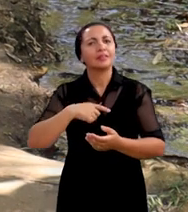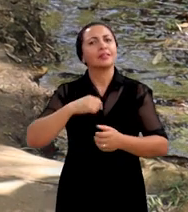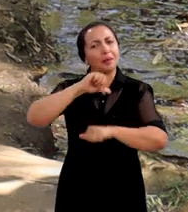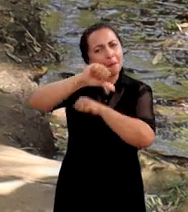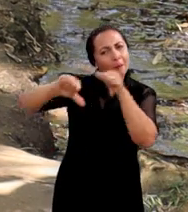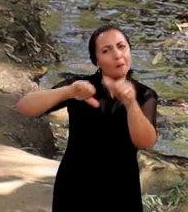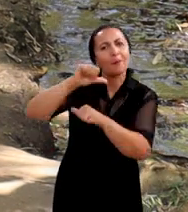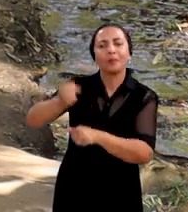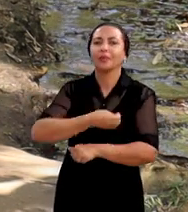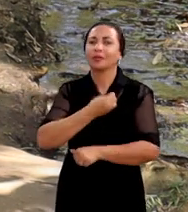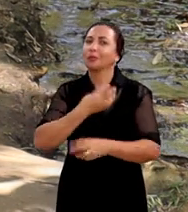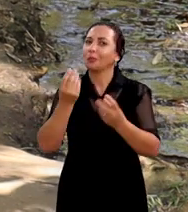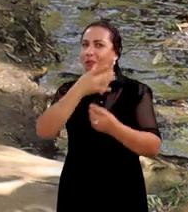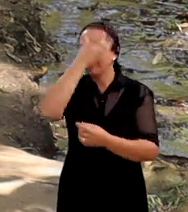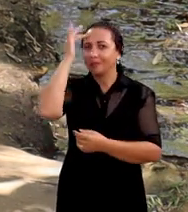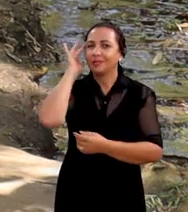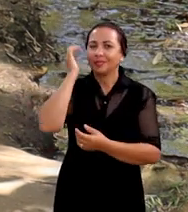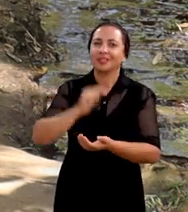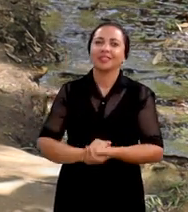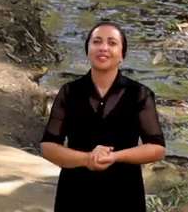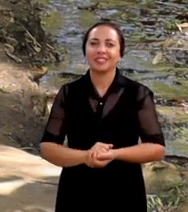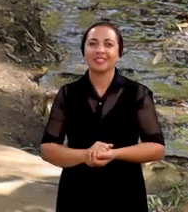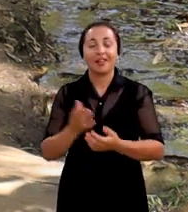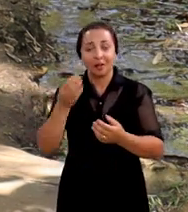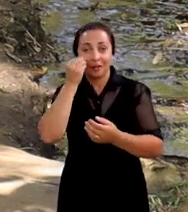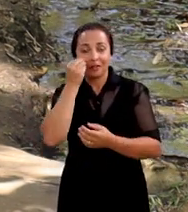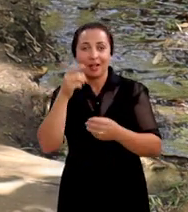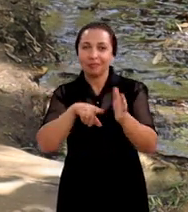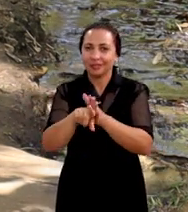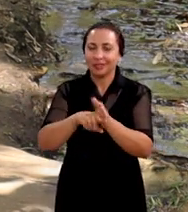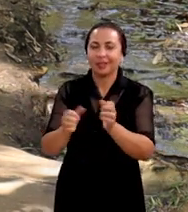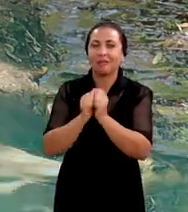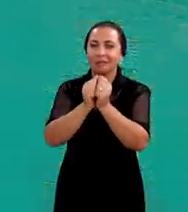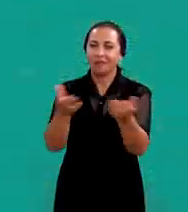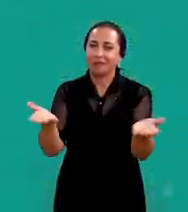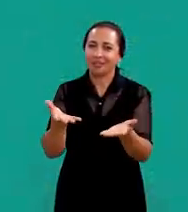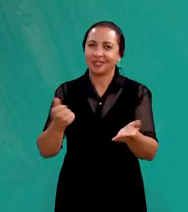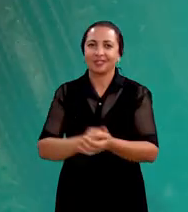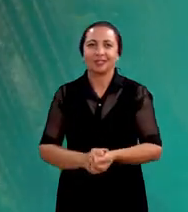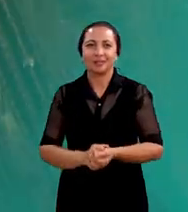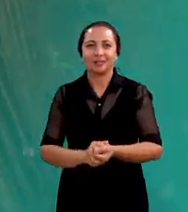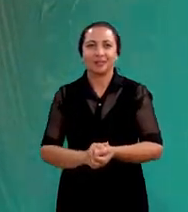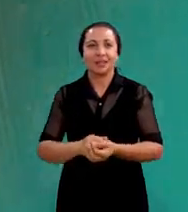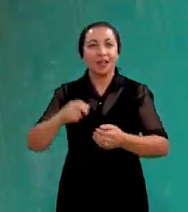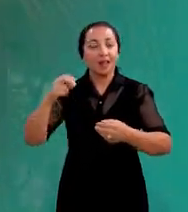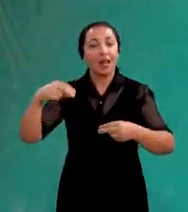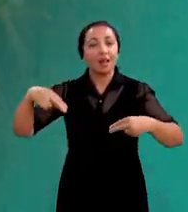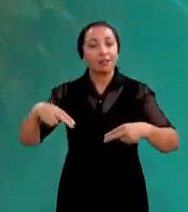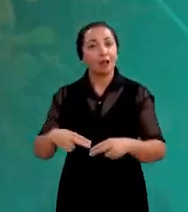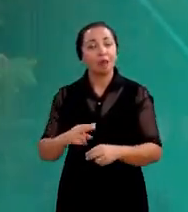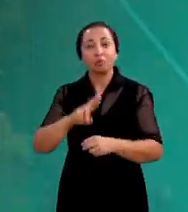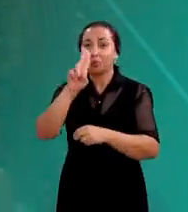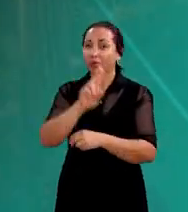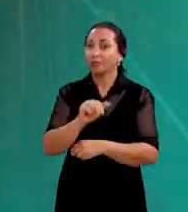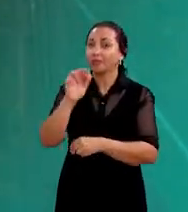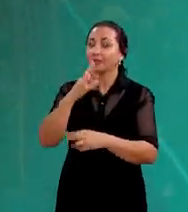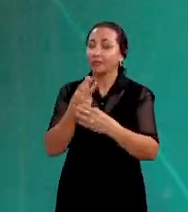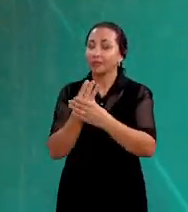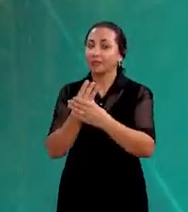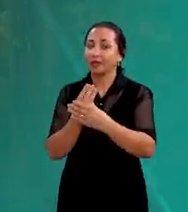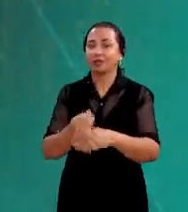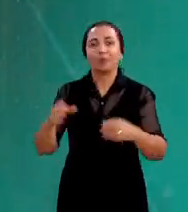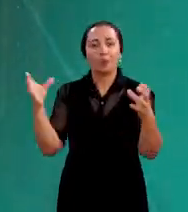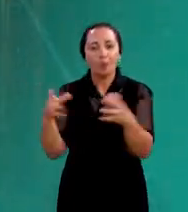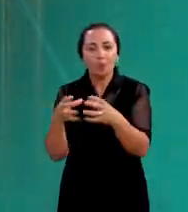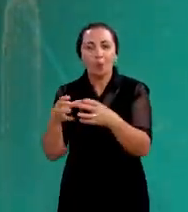têm transformado a vida de muita gente. Veja agora as pesquisas que vamos acompanhar hoje. Na Universidade Federal de Sergipe, uma